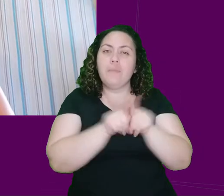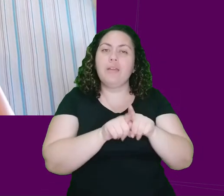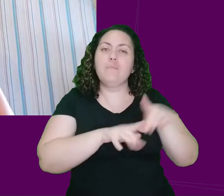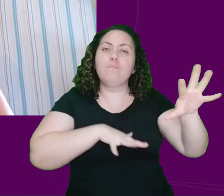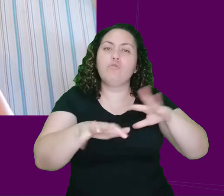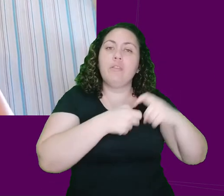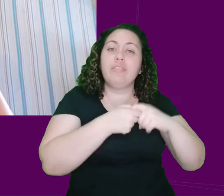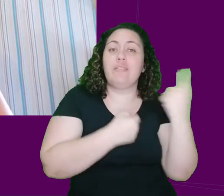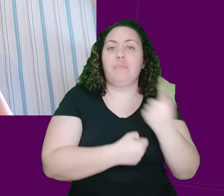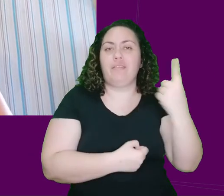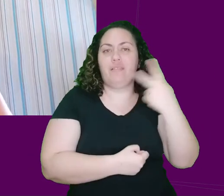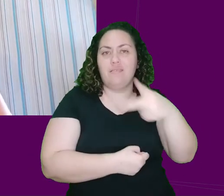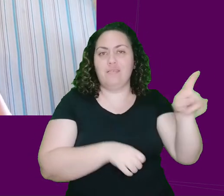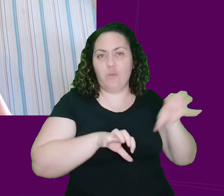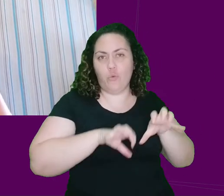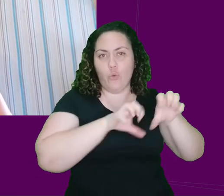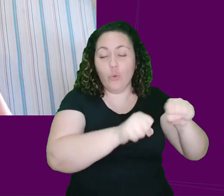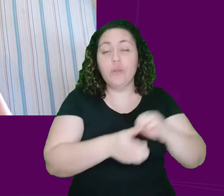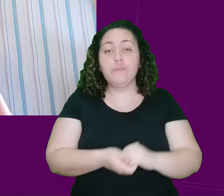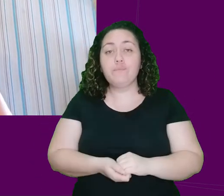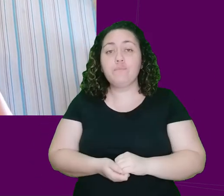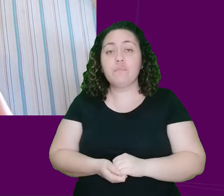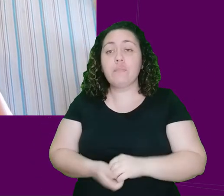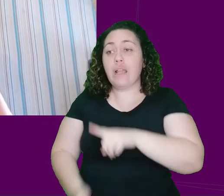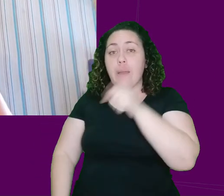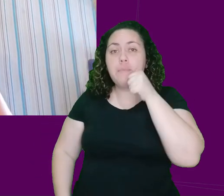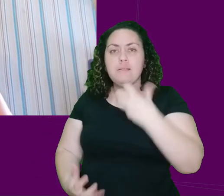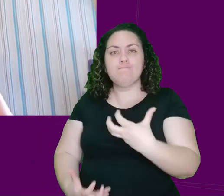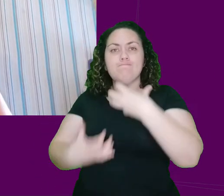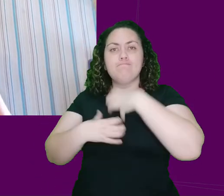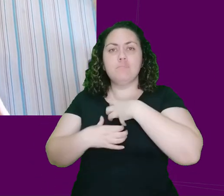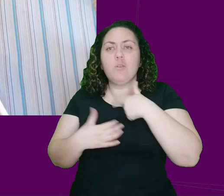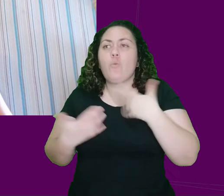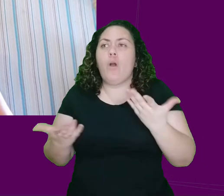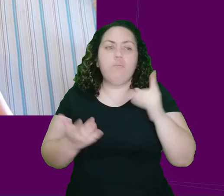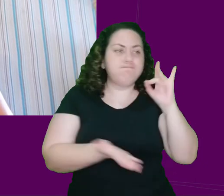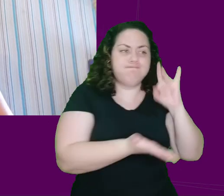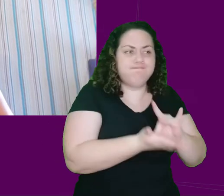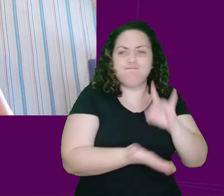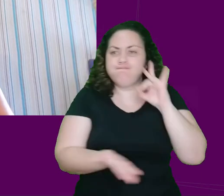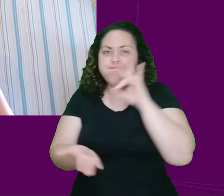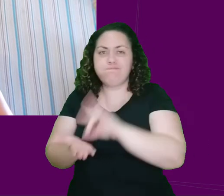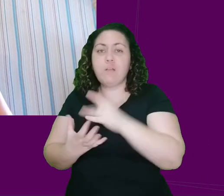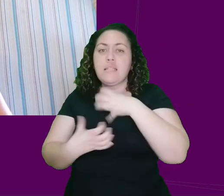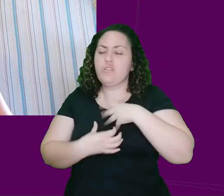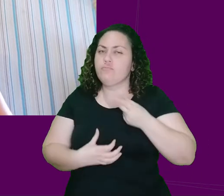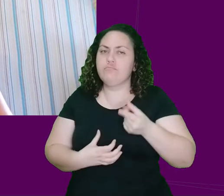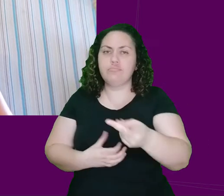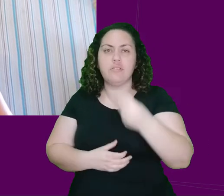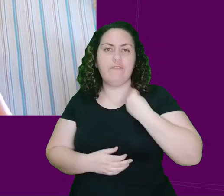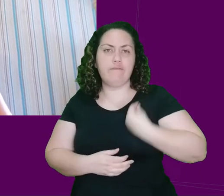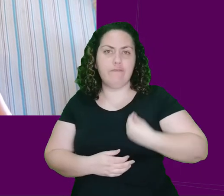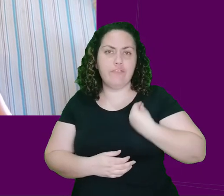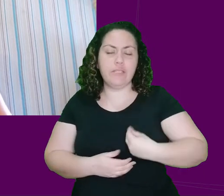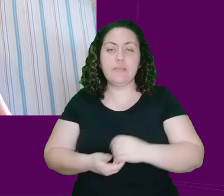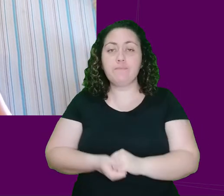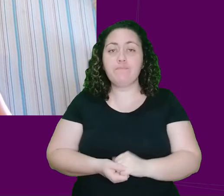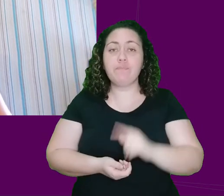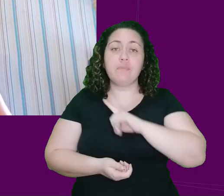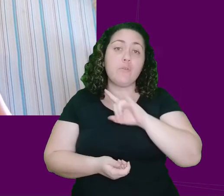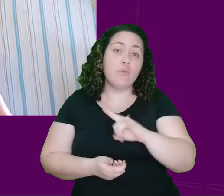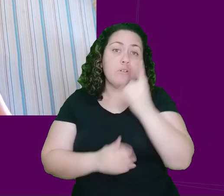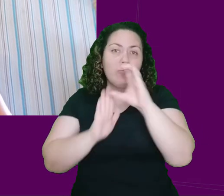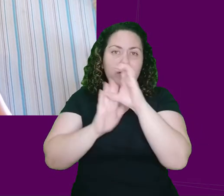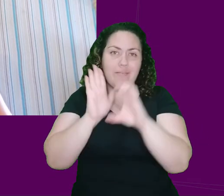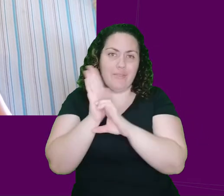essa sensação de não pertencimento é algo que vai acompanhar a Isabela durante toda a vida. No último capítulo do livro,